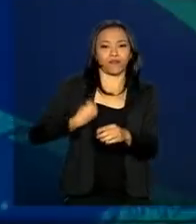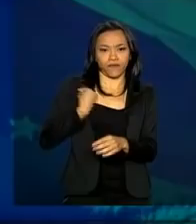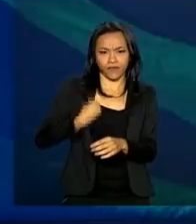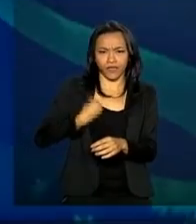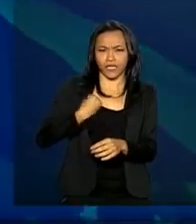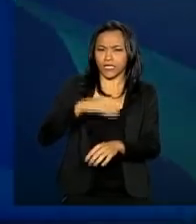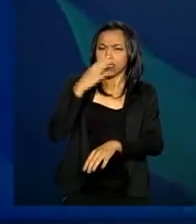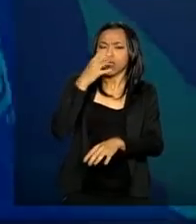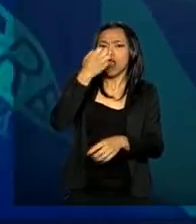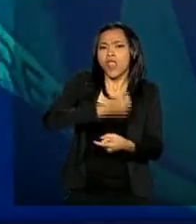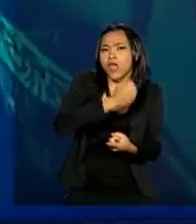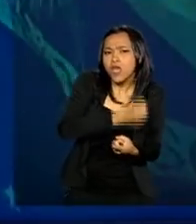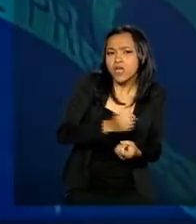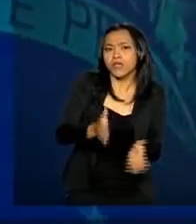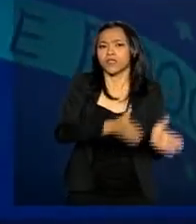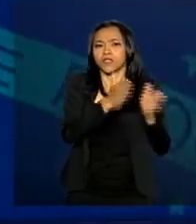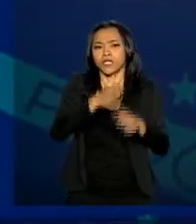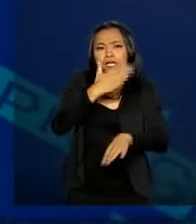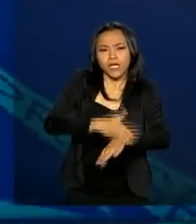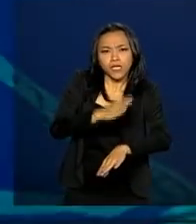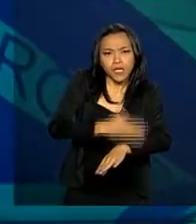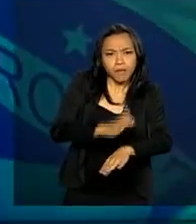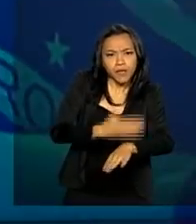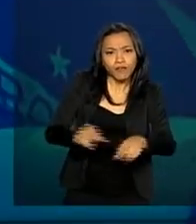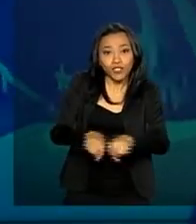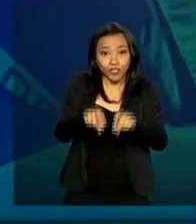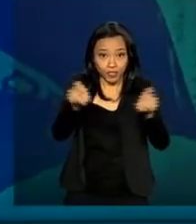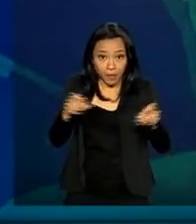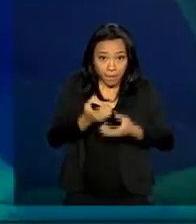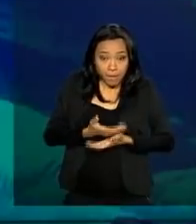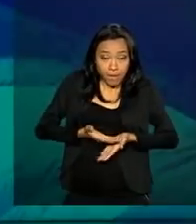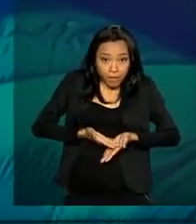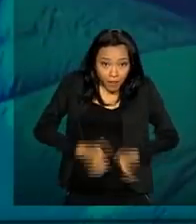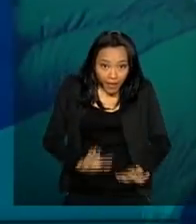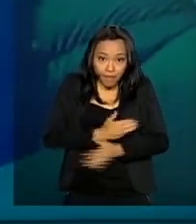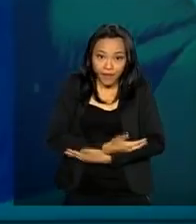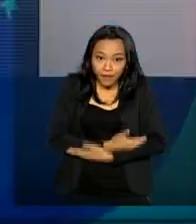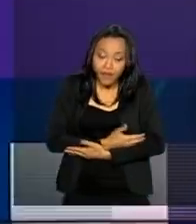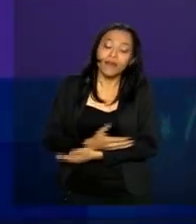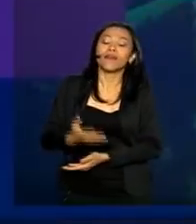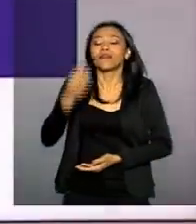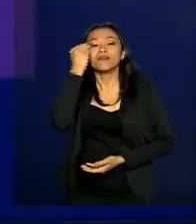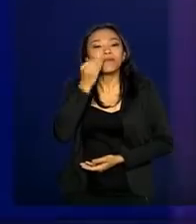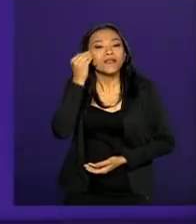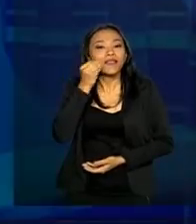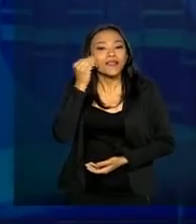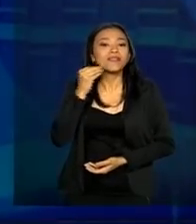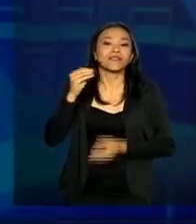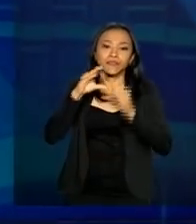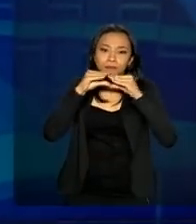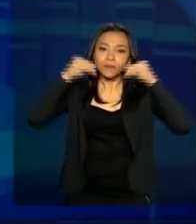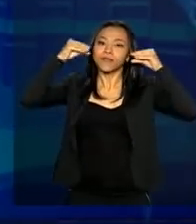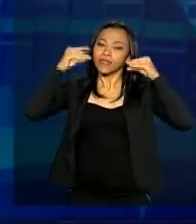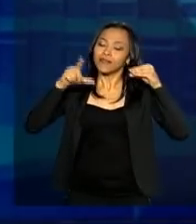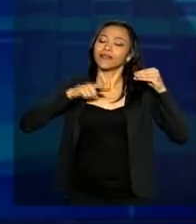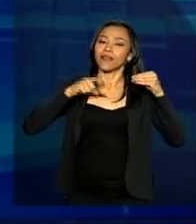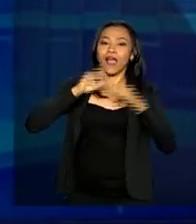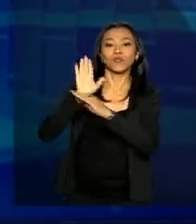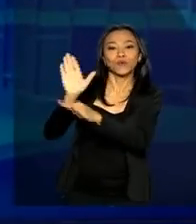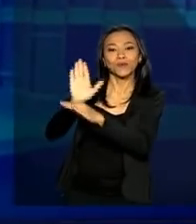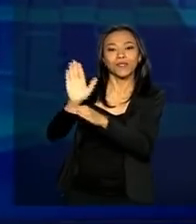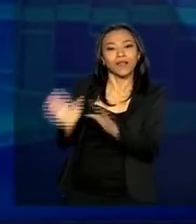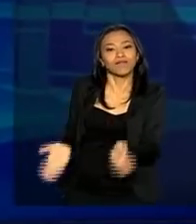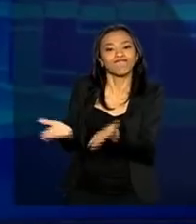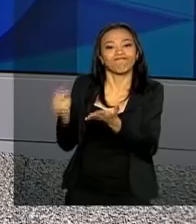capacitação para atendimento em salas de parto. Em Moçambique, experiências brasileiras têm buscado reduzir a mortalidade dos